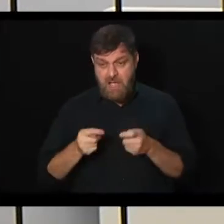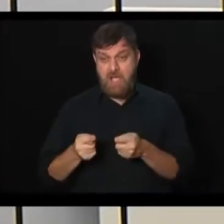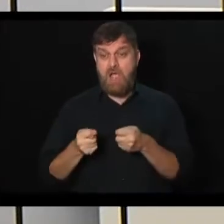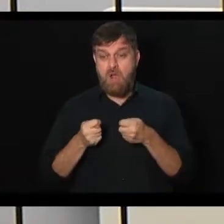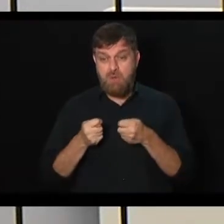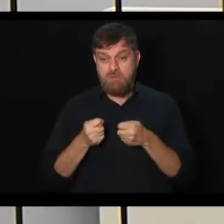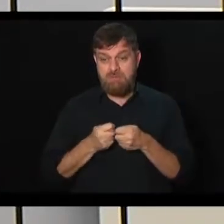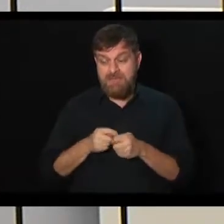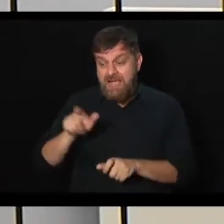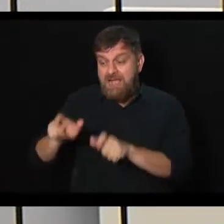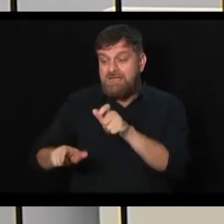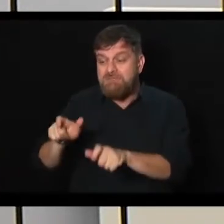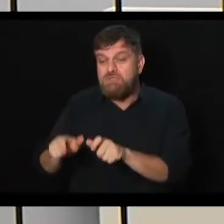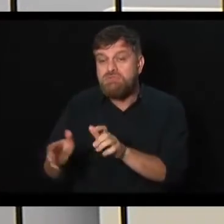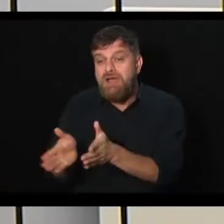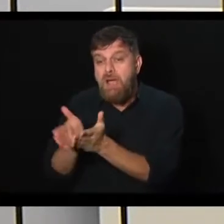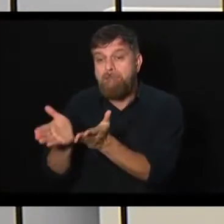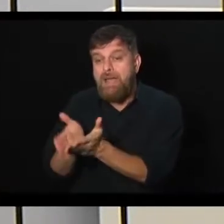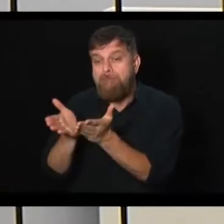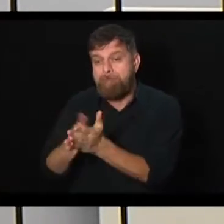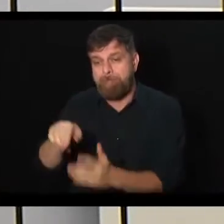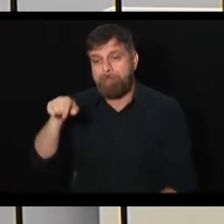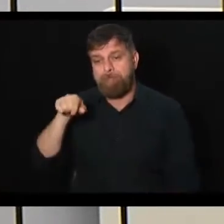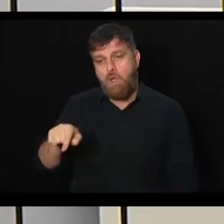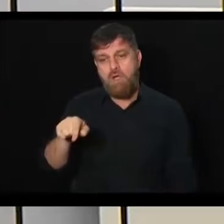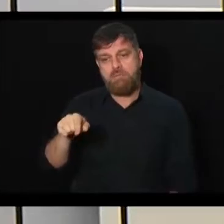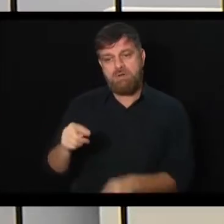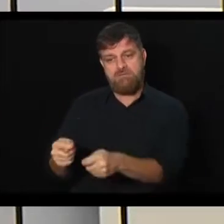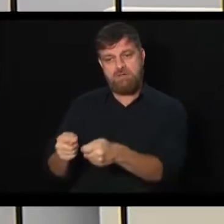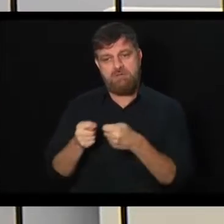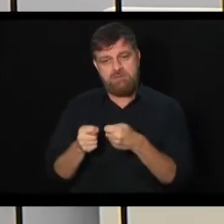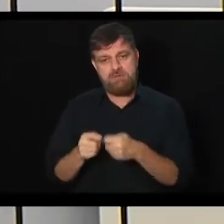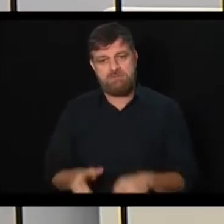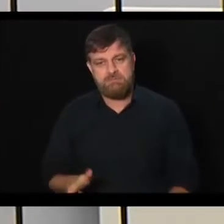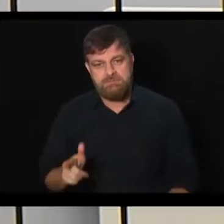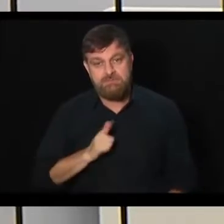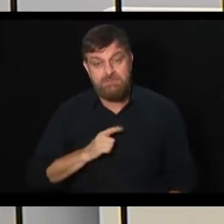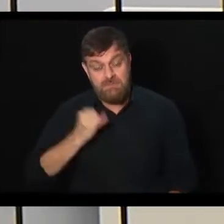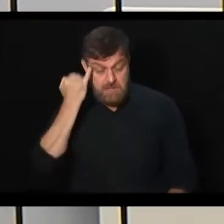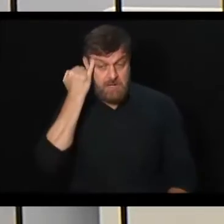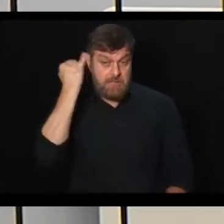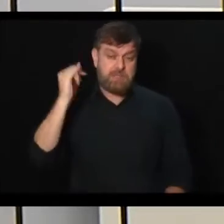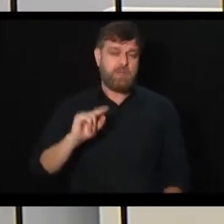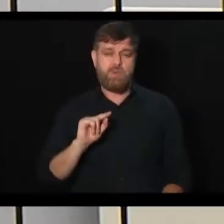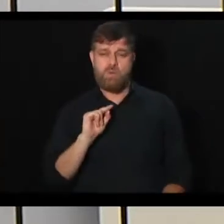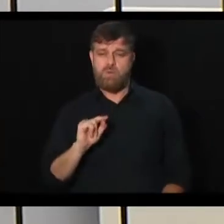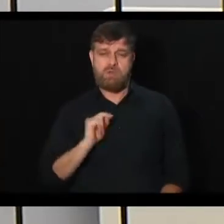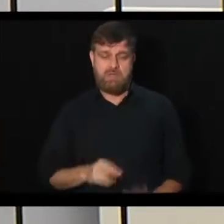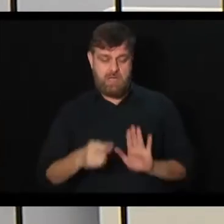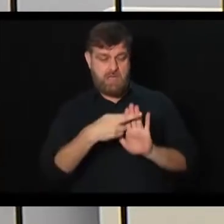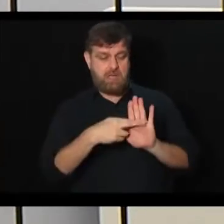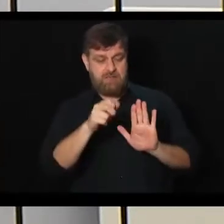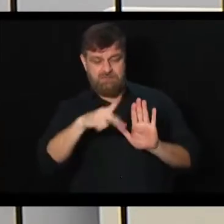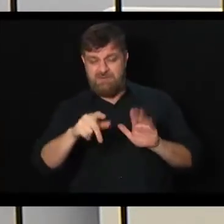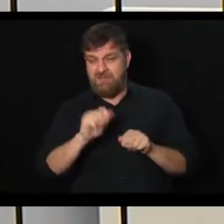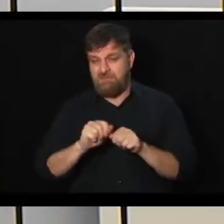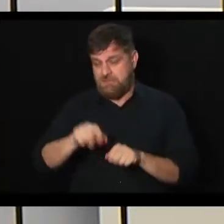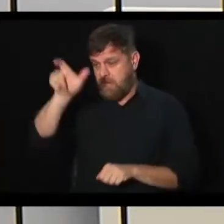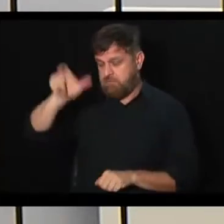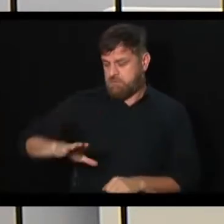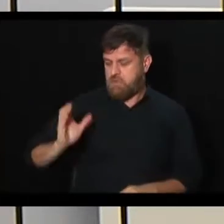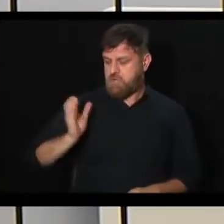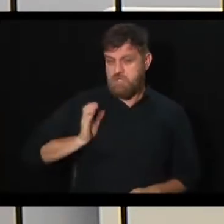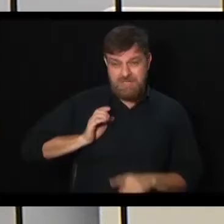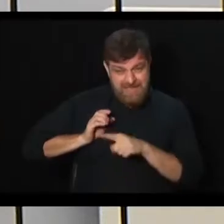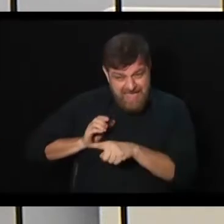ganham menos. Essa é uma outra falácia, que está no âmbito do discurso. A ideia de que a reforma vai atacar privilégios. Não vai.